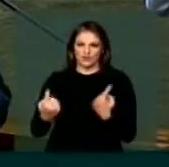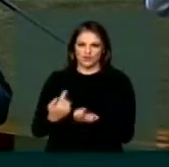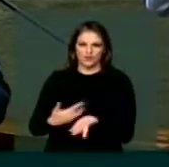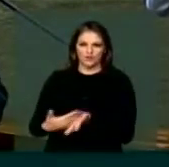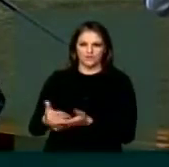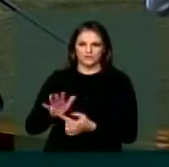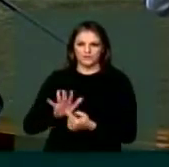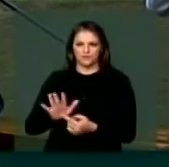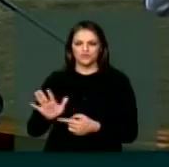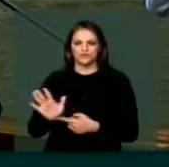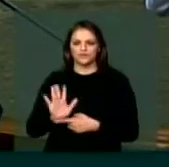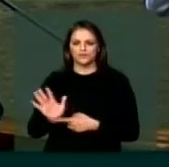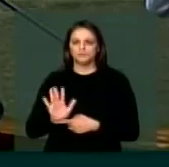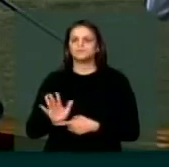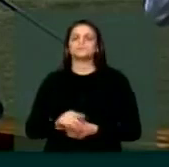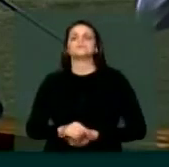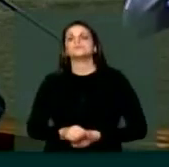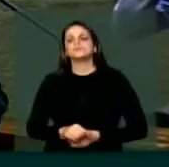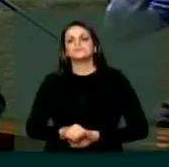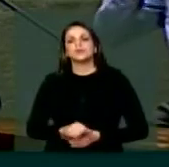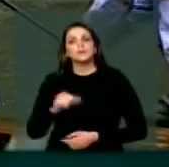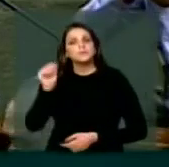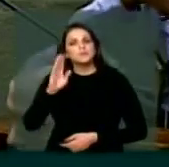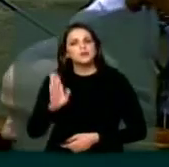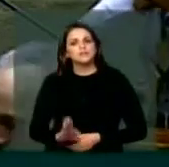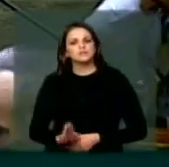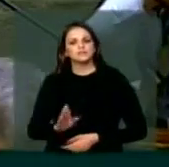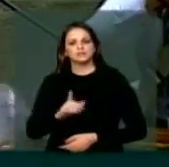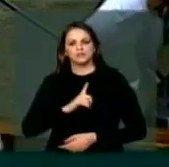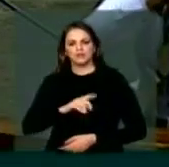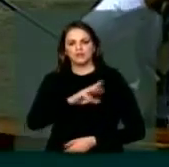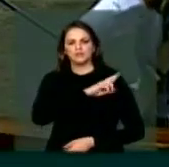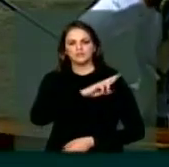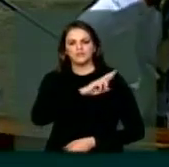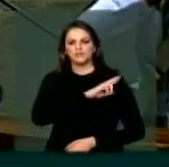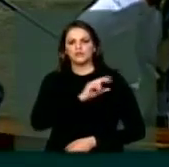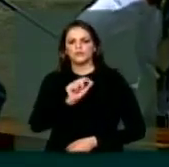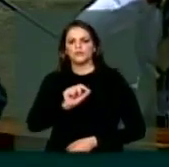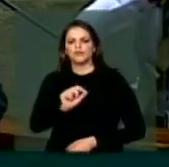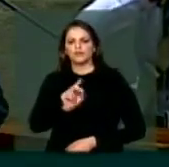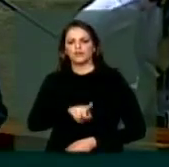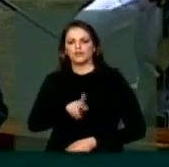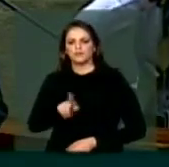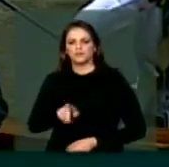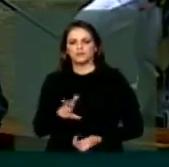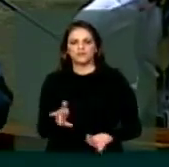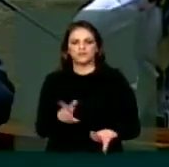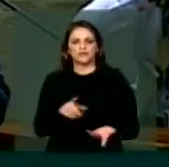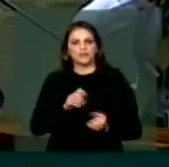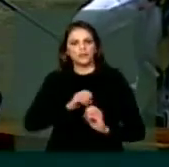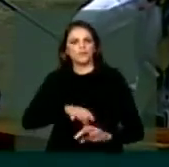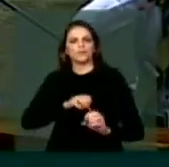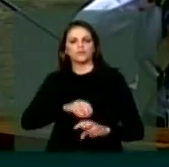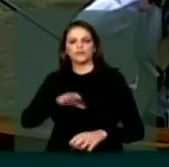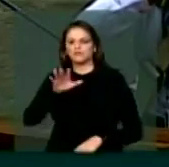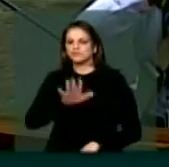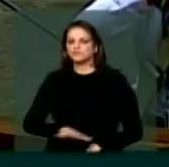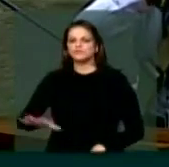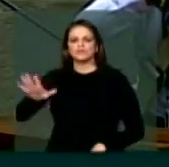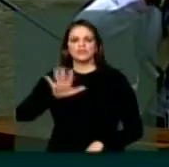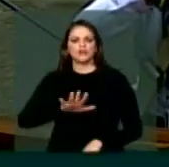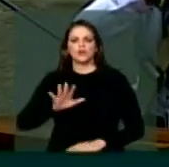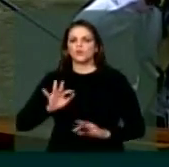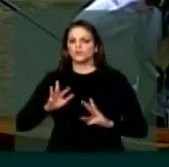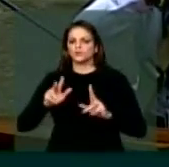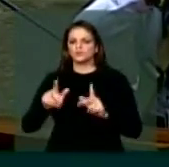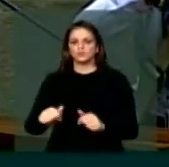a tarefa de educar é absolutamente fundamental, é ampla, é nacional.